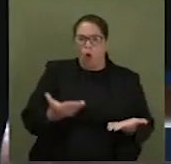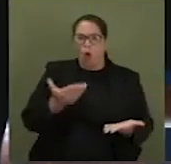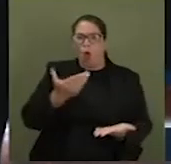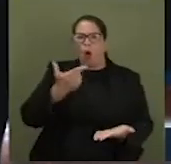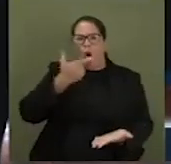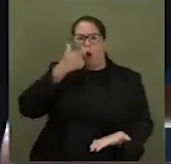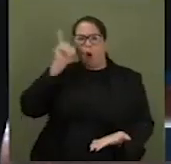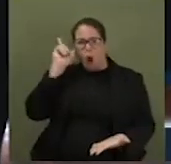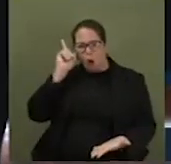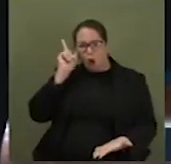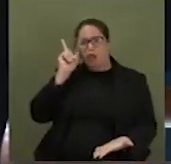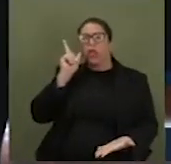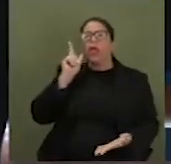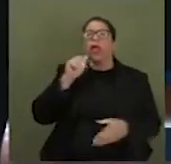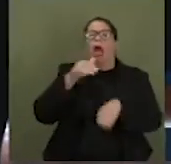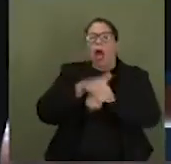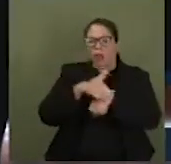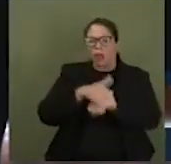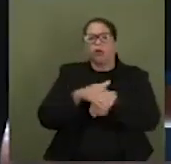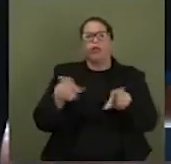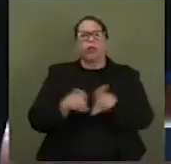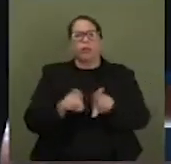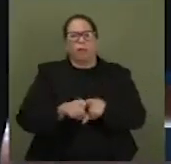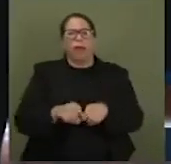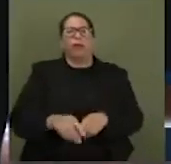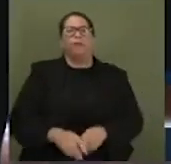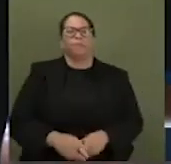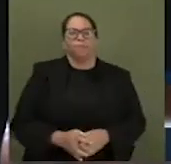naquele evento magnífico no teatro.